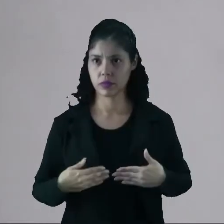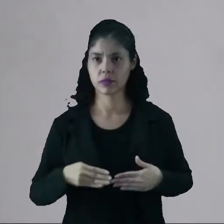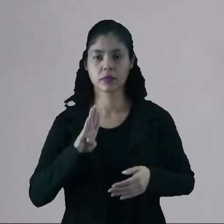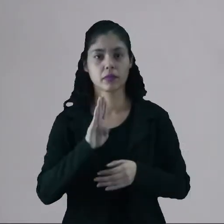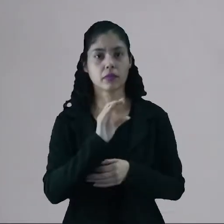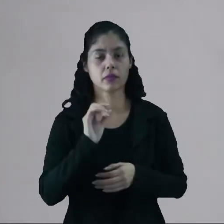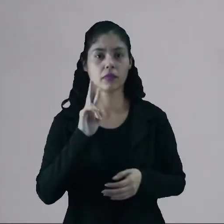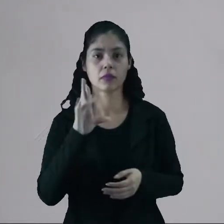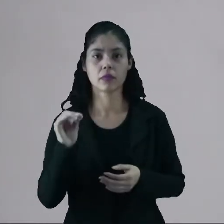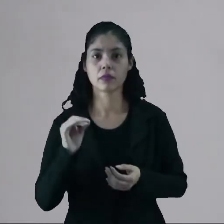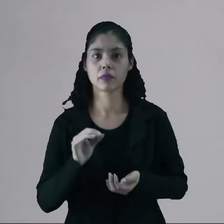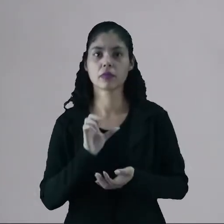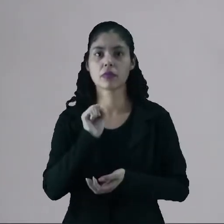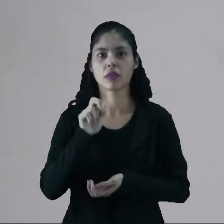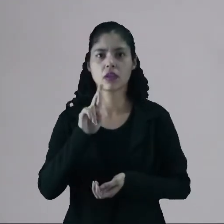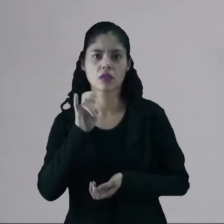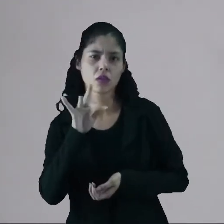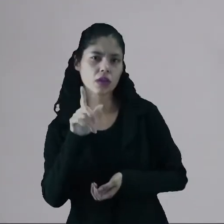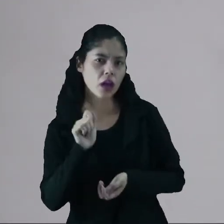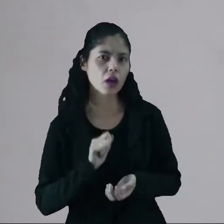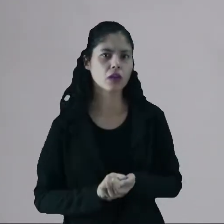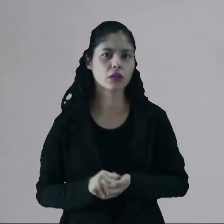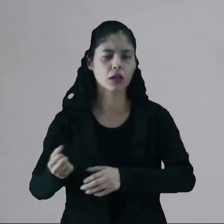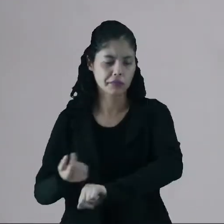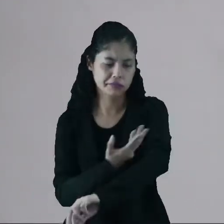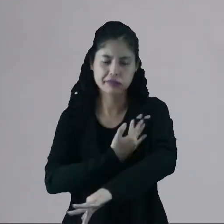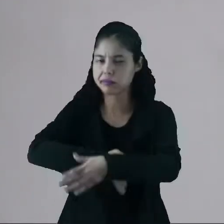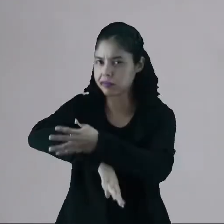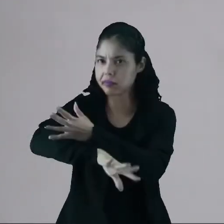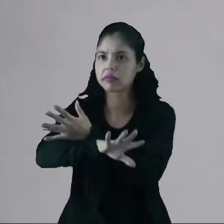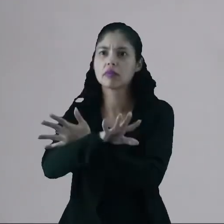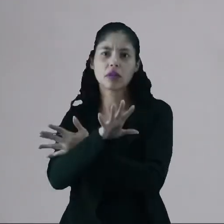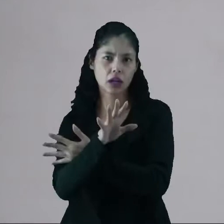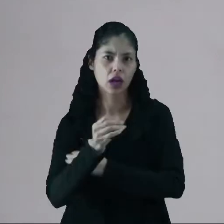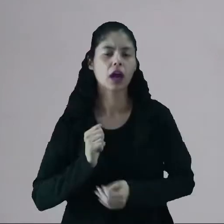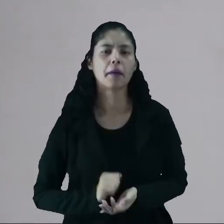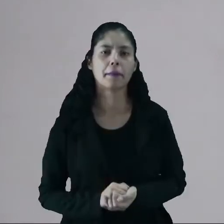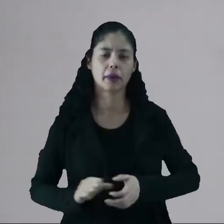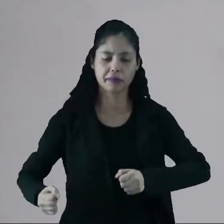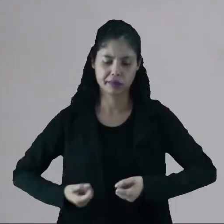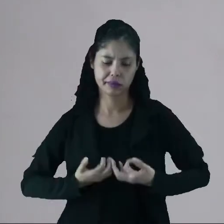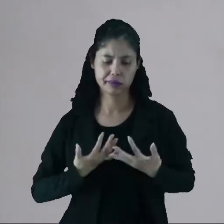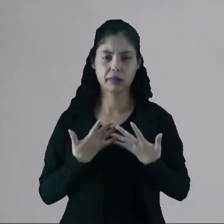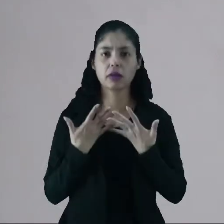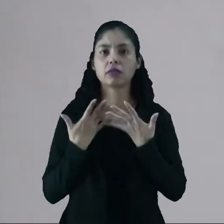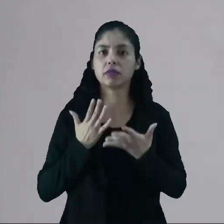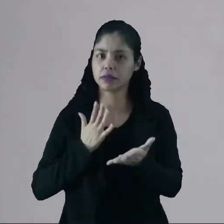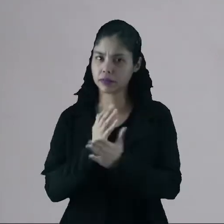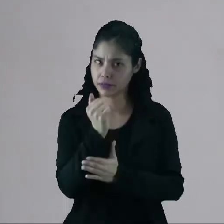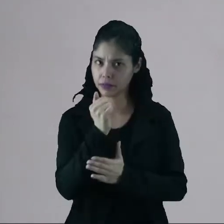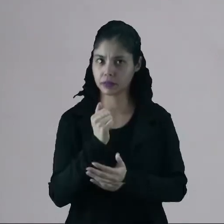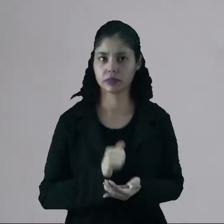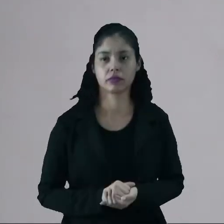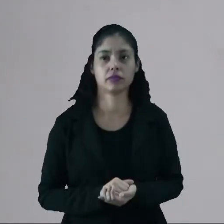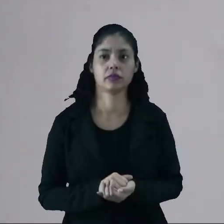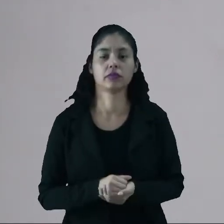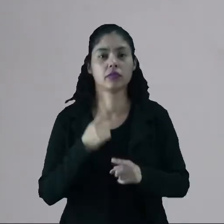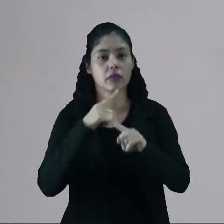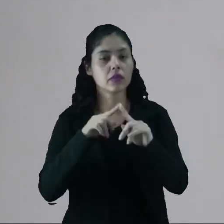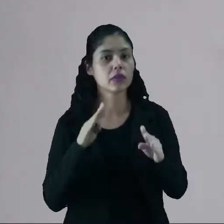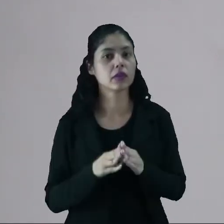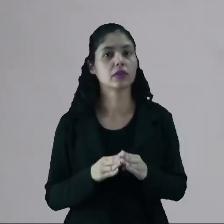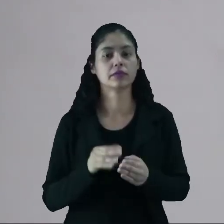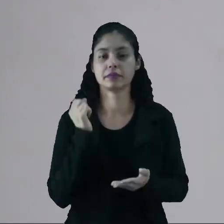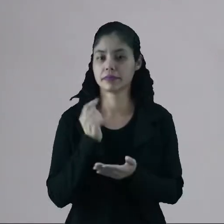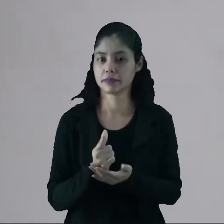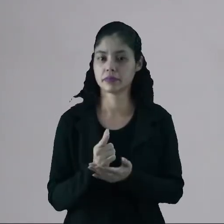Barroco é isso, ele é sensorial, ele é emotivo. Então, pela emoção, ele vai conquistar. A Igreja